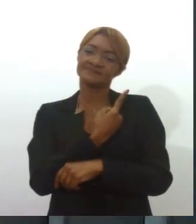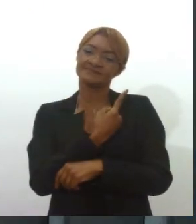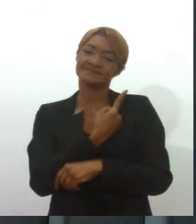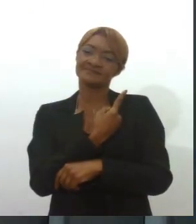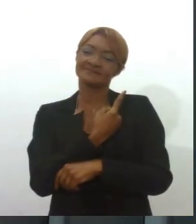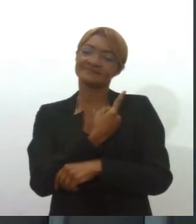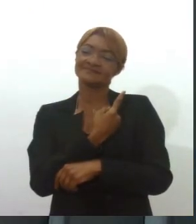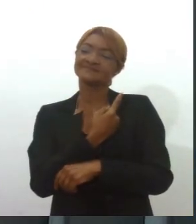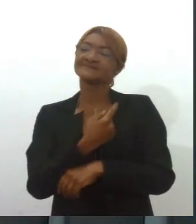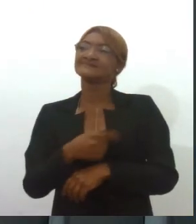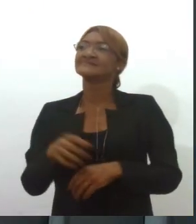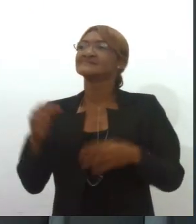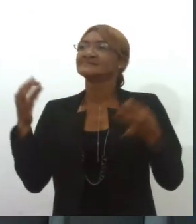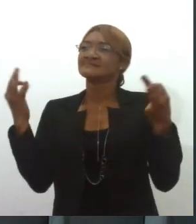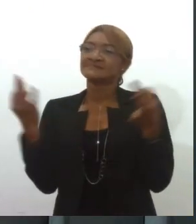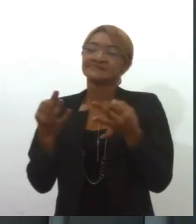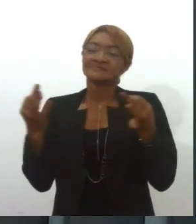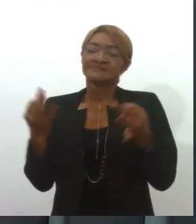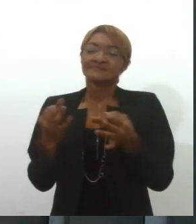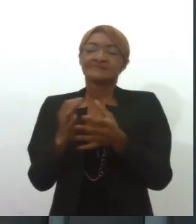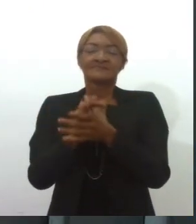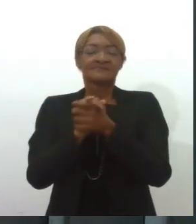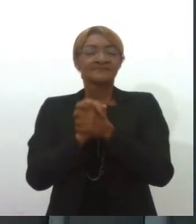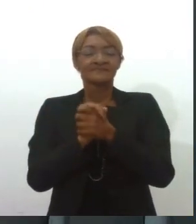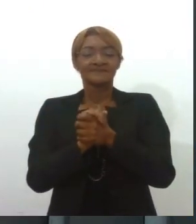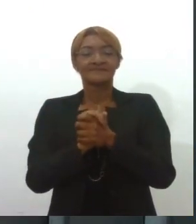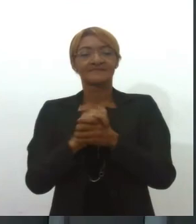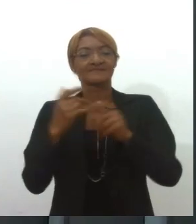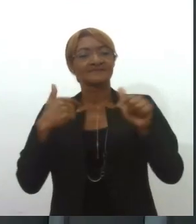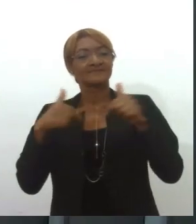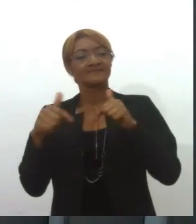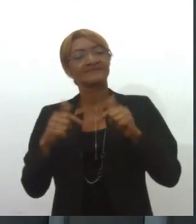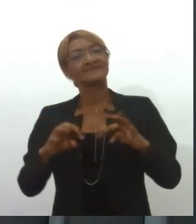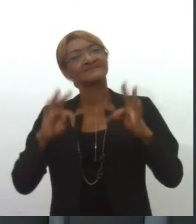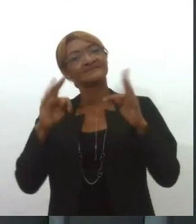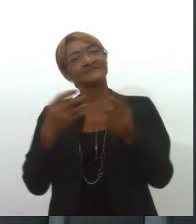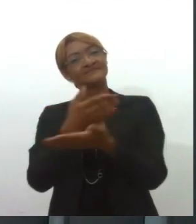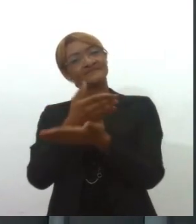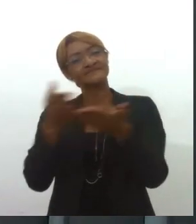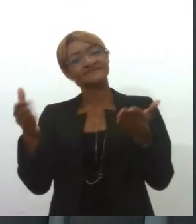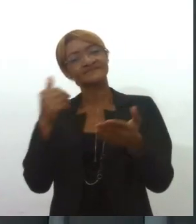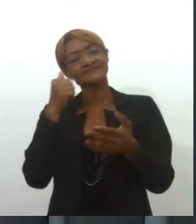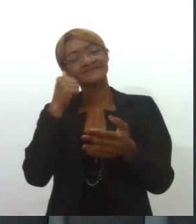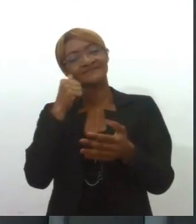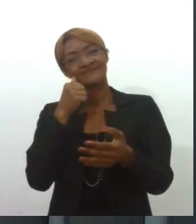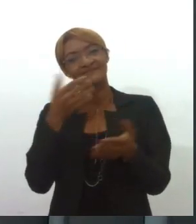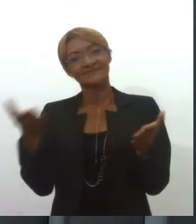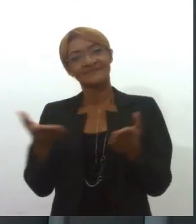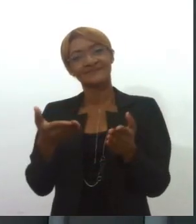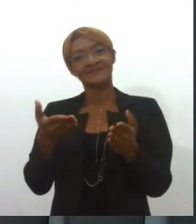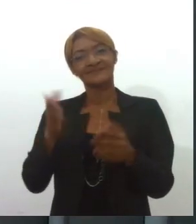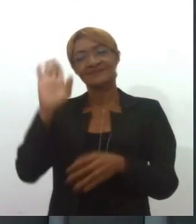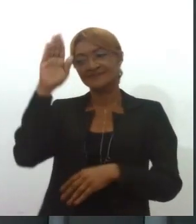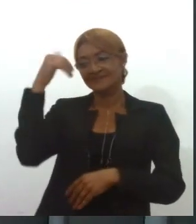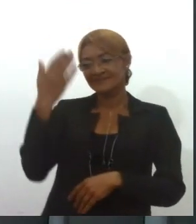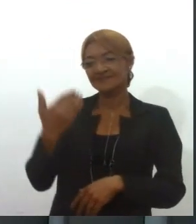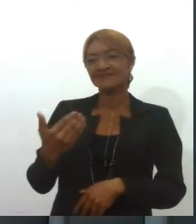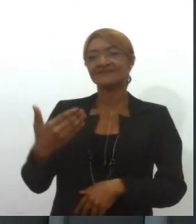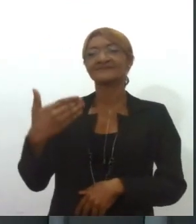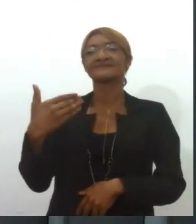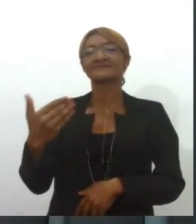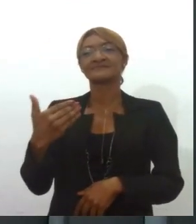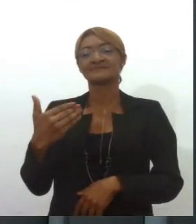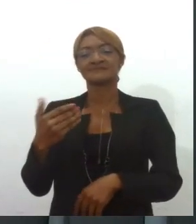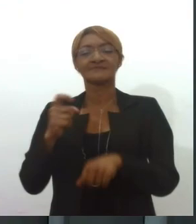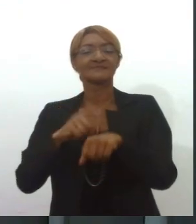Perfeito, Isabel. Parabéns para você, pelo seu trabalho. todas essas mulheres se sintam homenageadas com esse momento